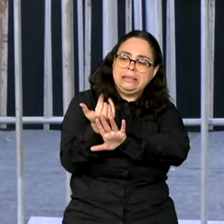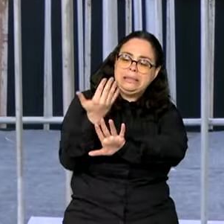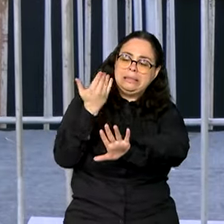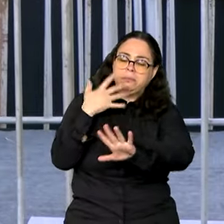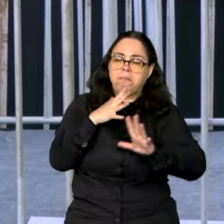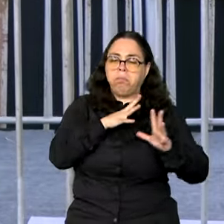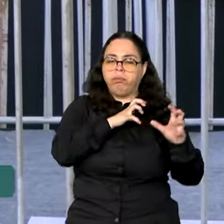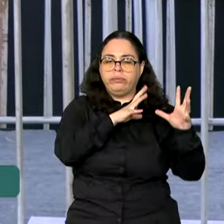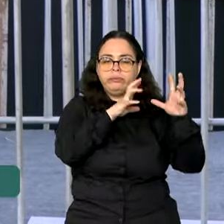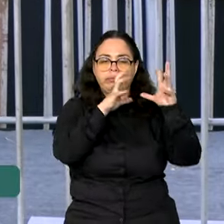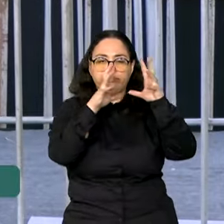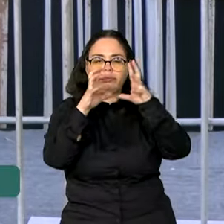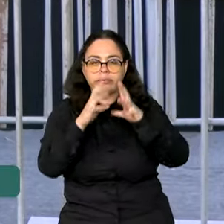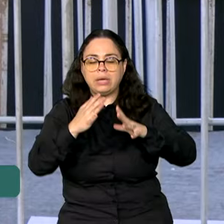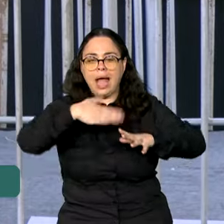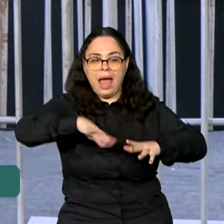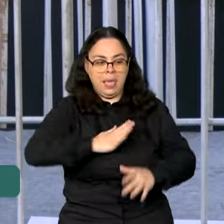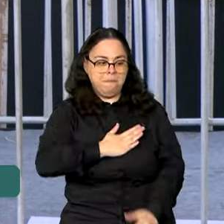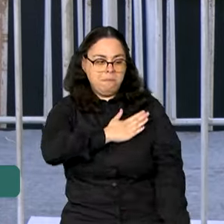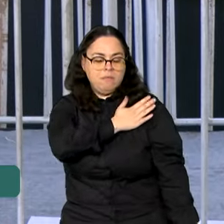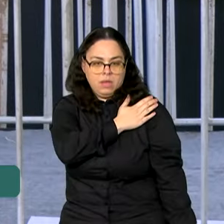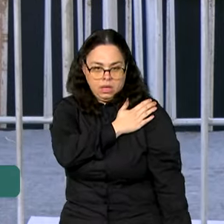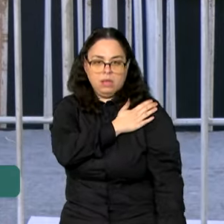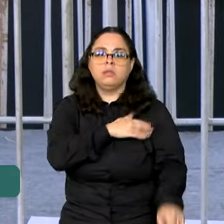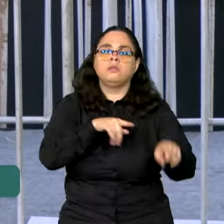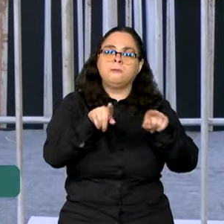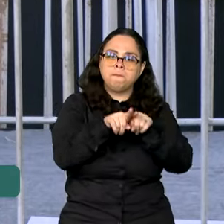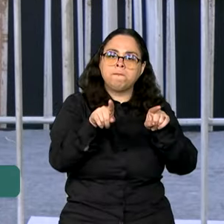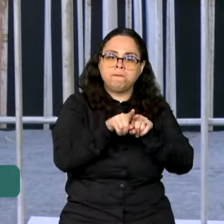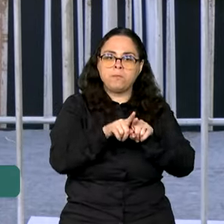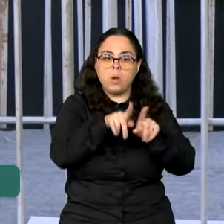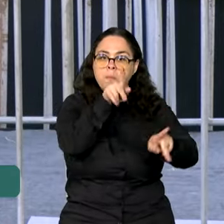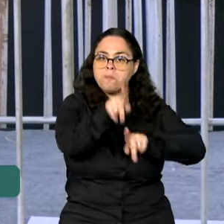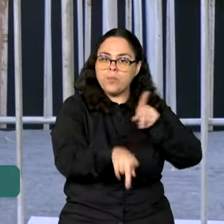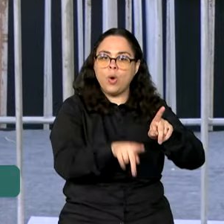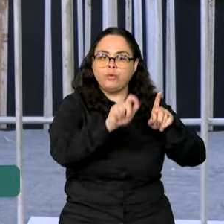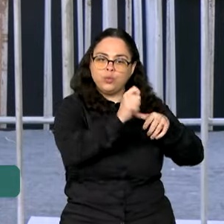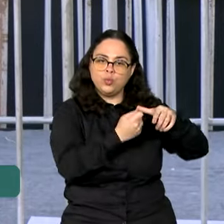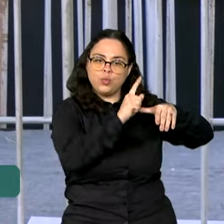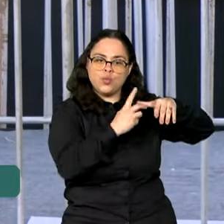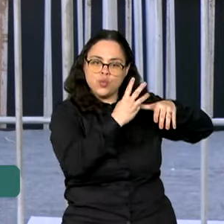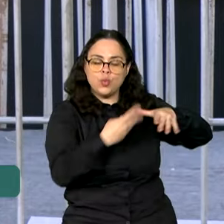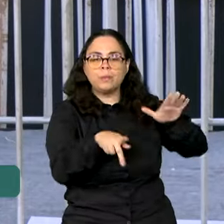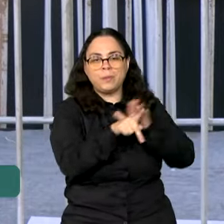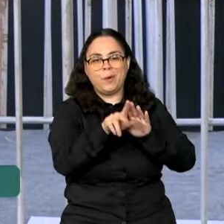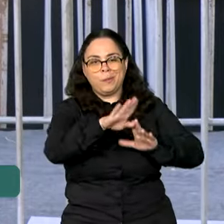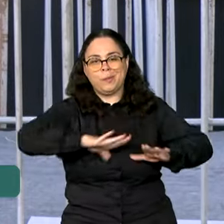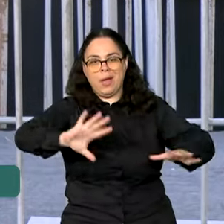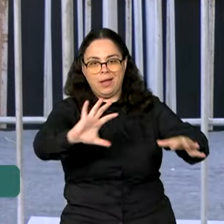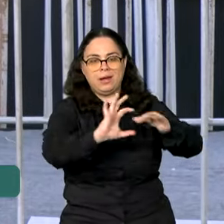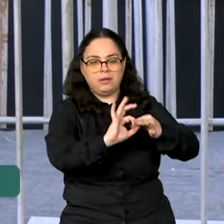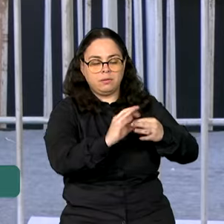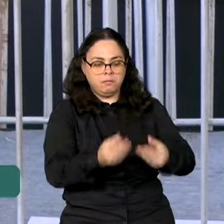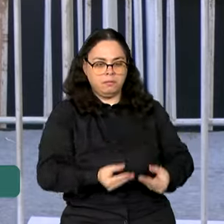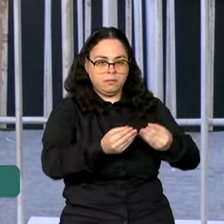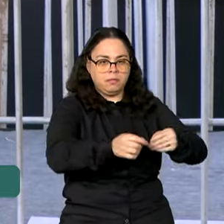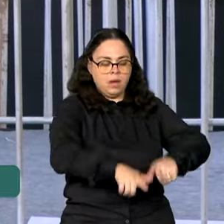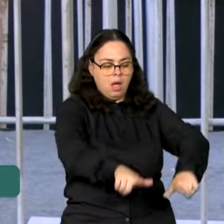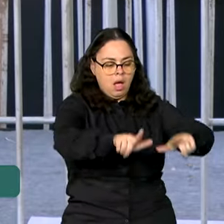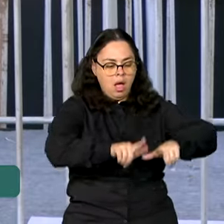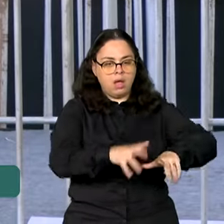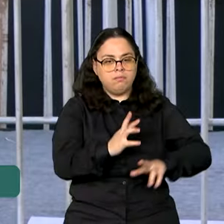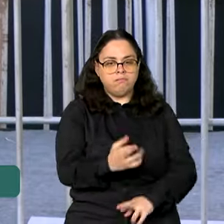várias décadas entre os militares e o povo quilombola da região. Serão entregues títulos de